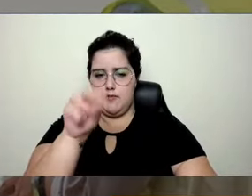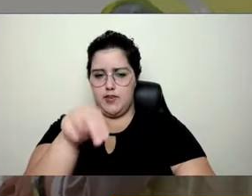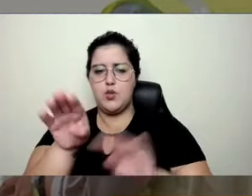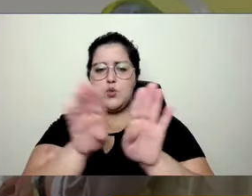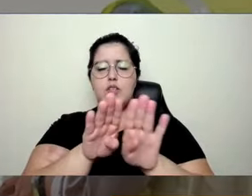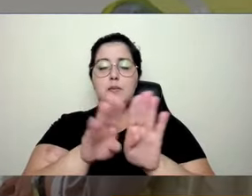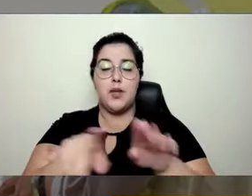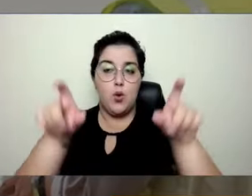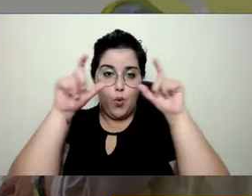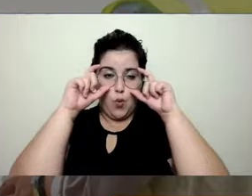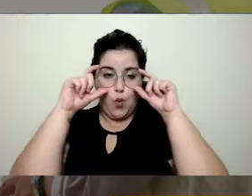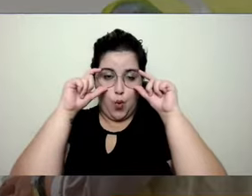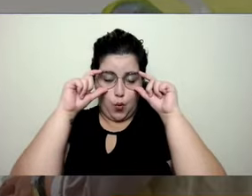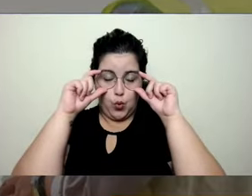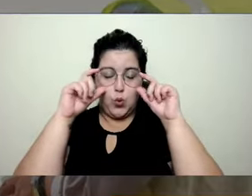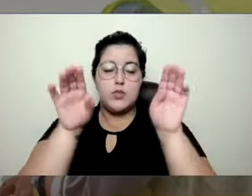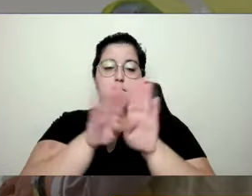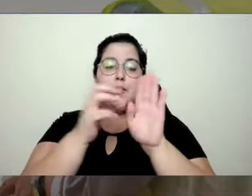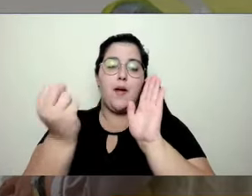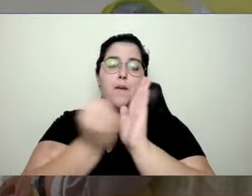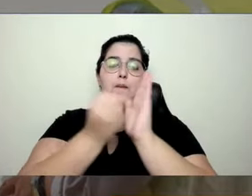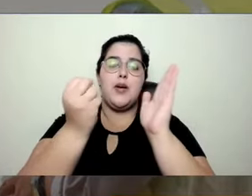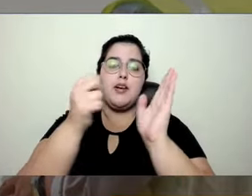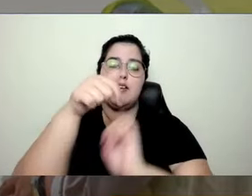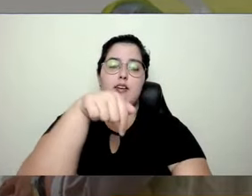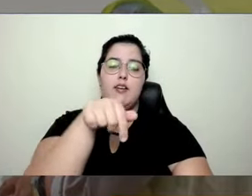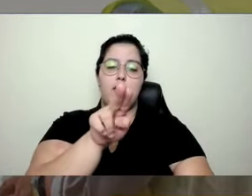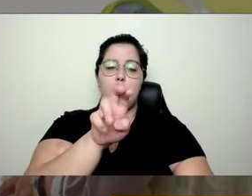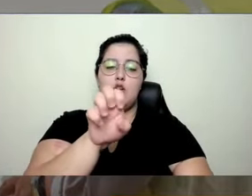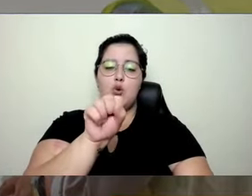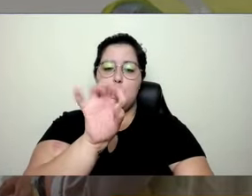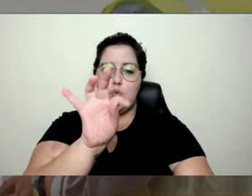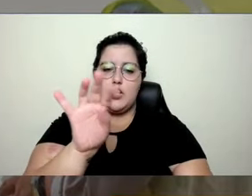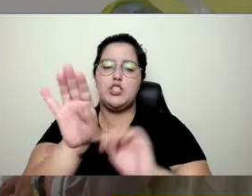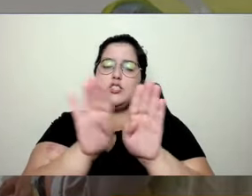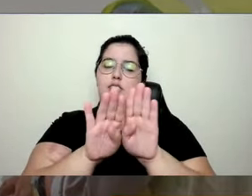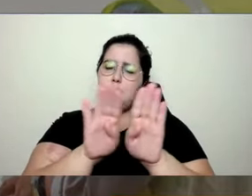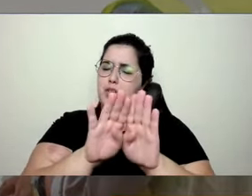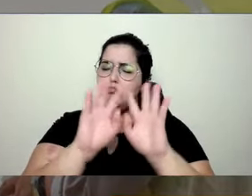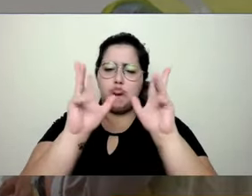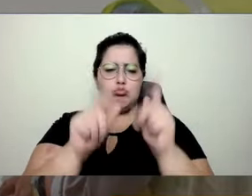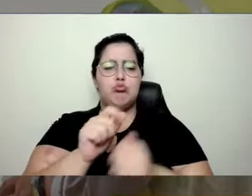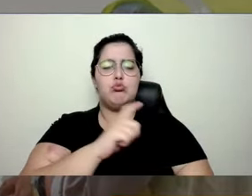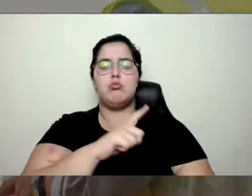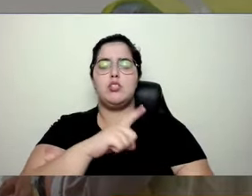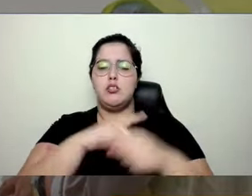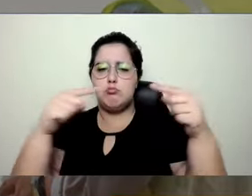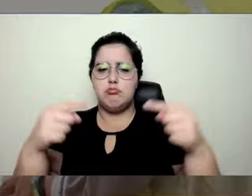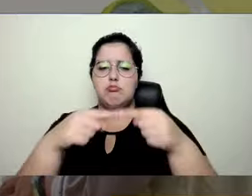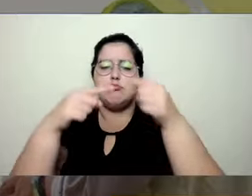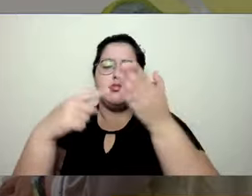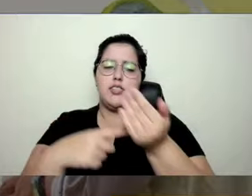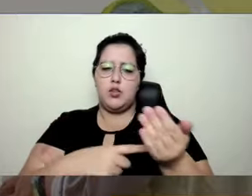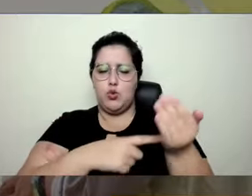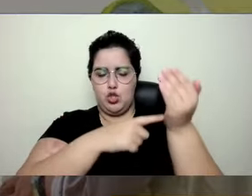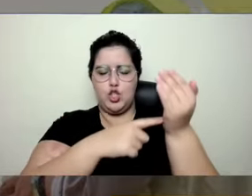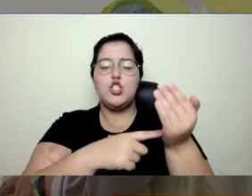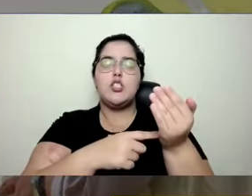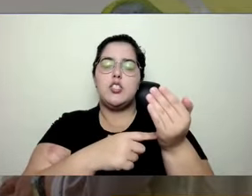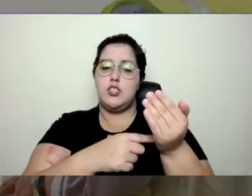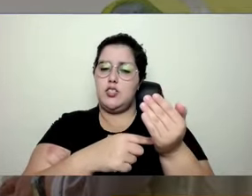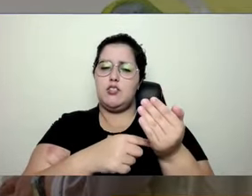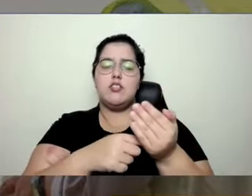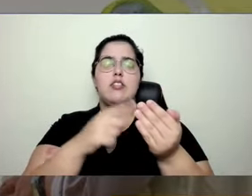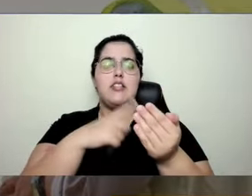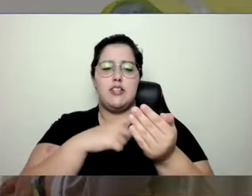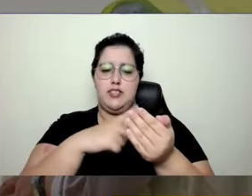hoje esse óculos da Quest, que o Anderson, né, está trazendo aqui, junto com o Roland, com o pessoal da GD, para todas